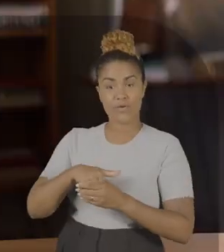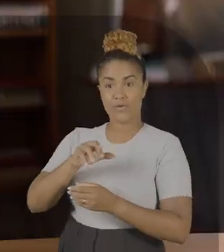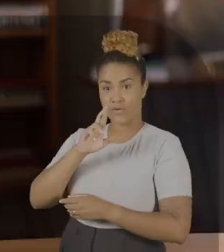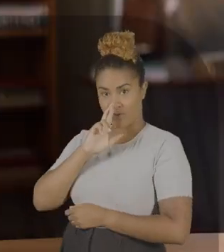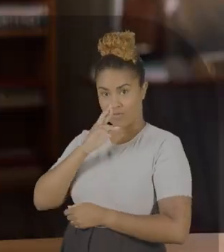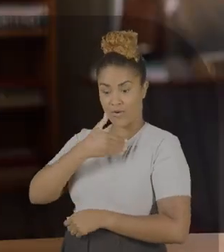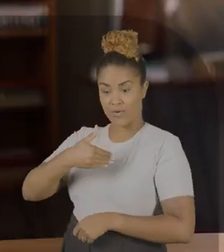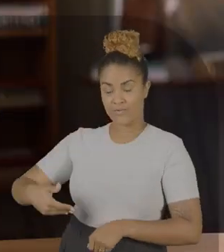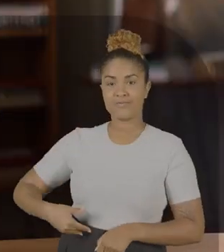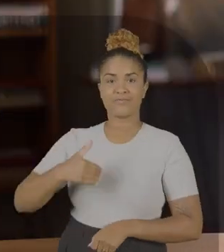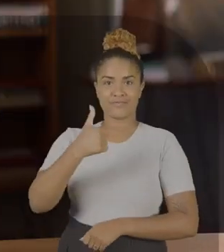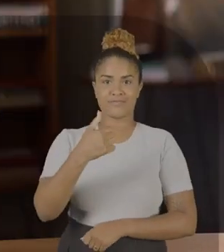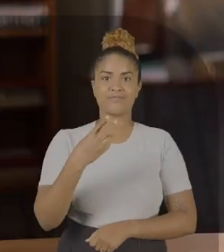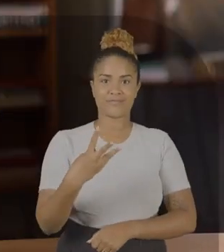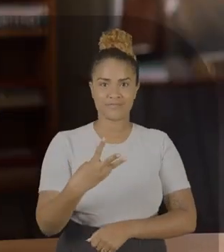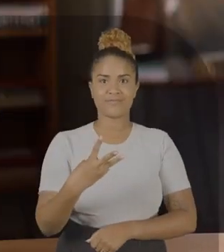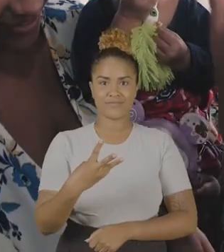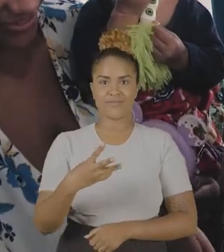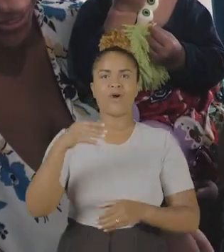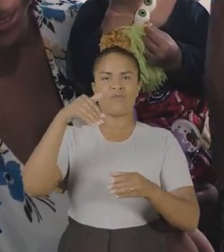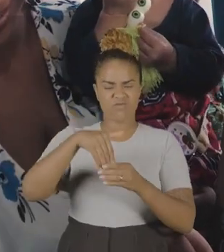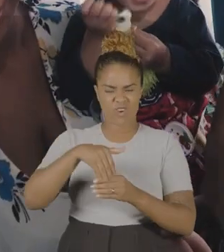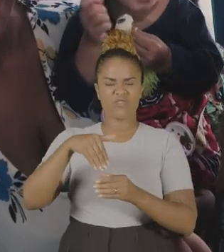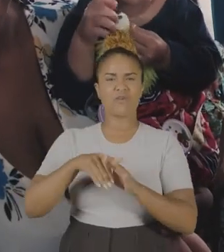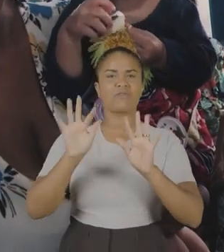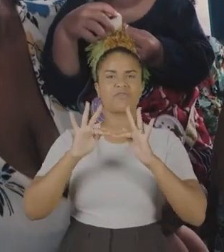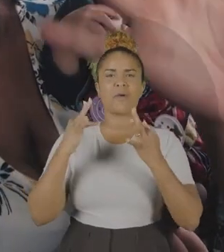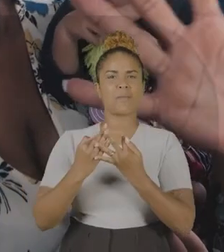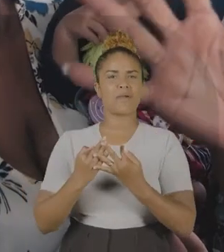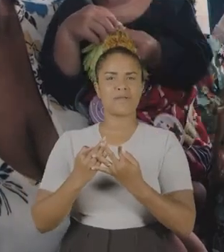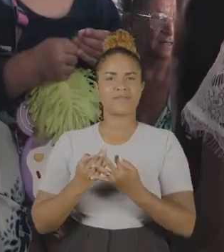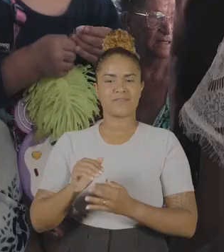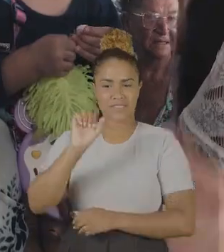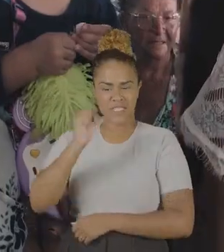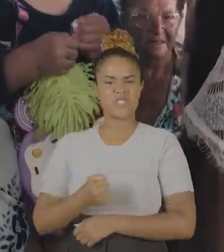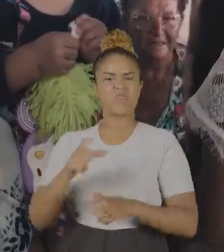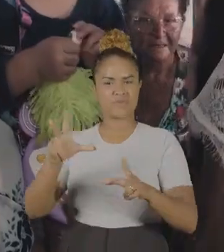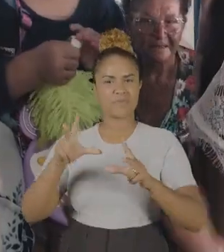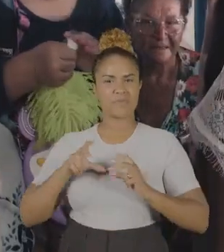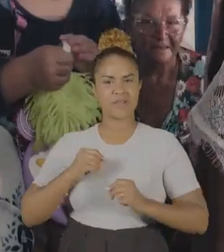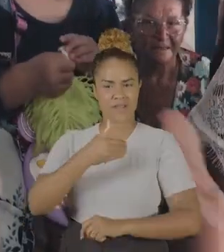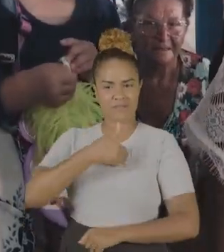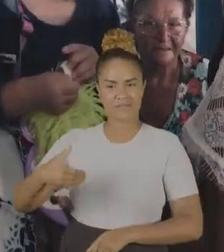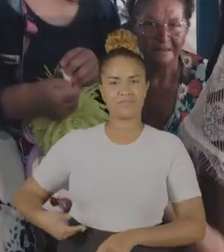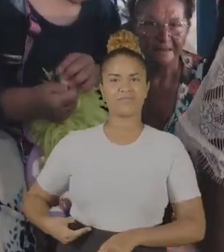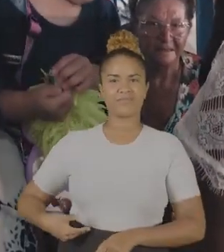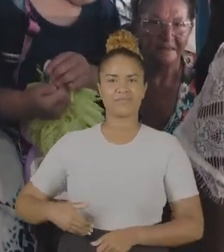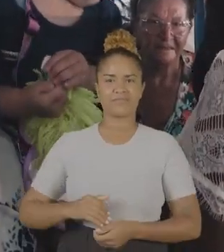Vote Rogério governador. Vote 13. Voto, voto minha família toda. Sergipe merece o governador do PT.